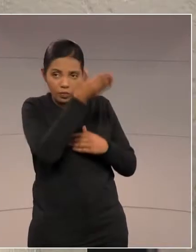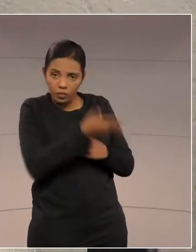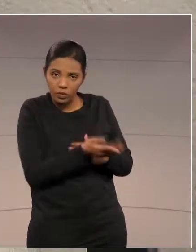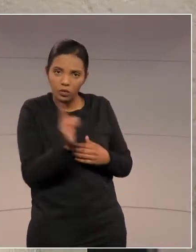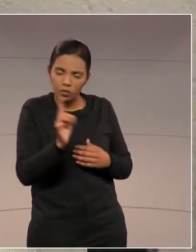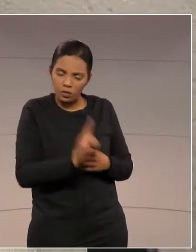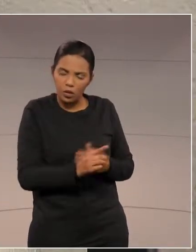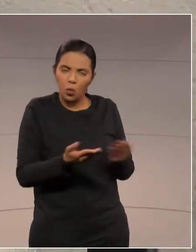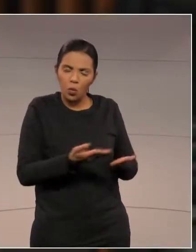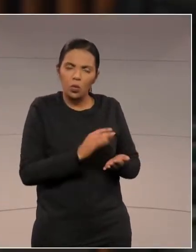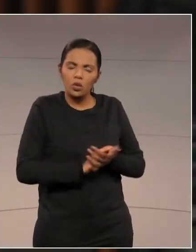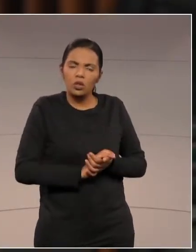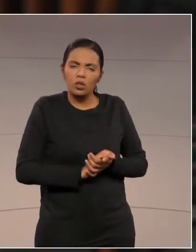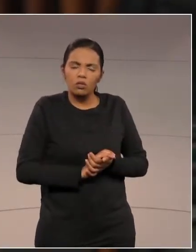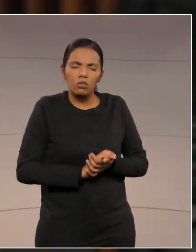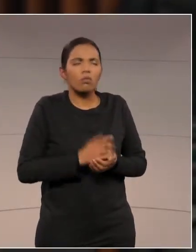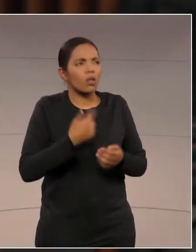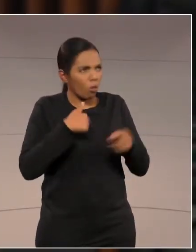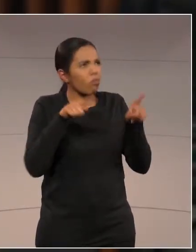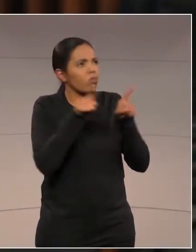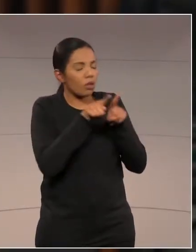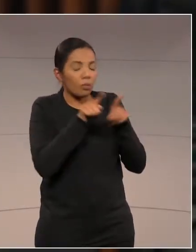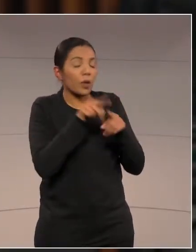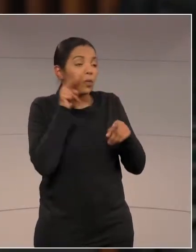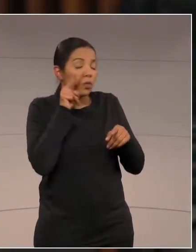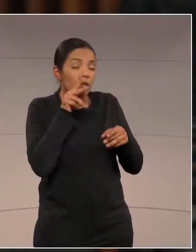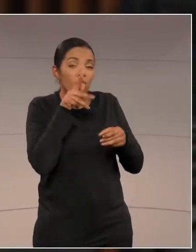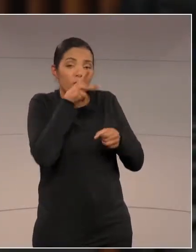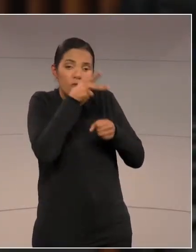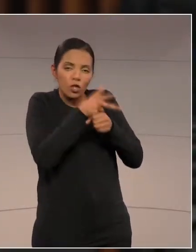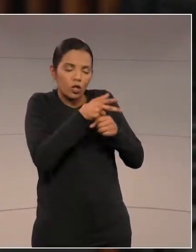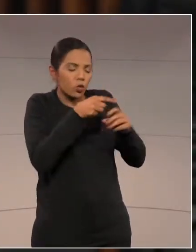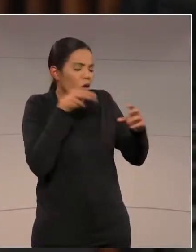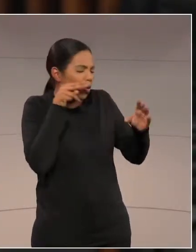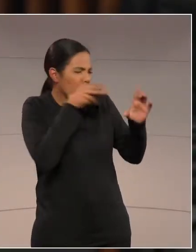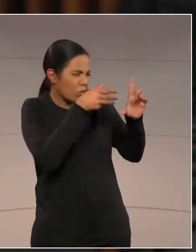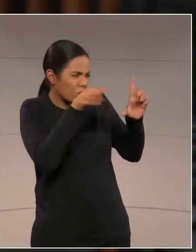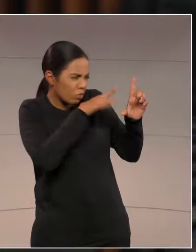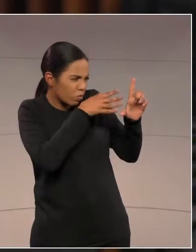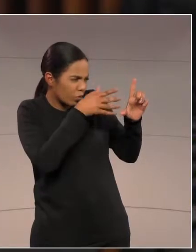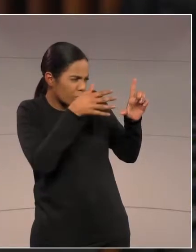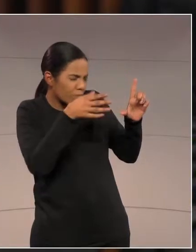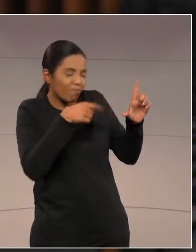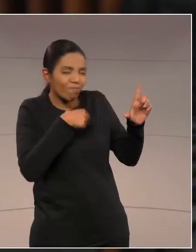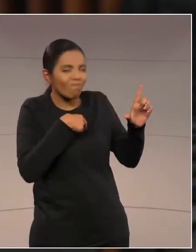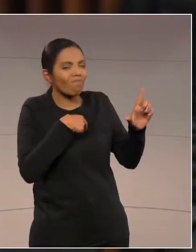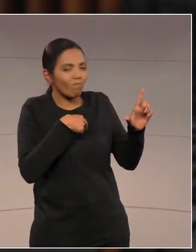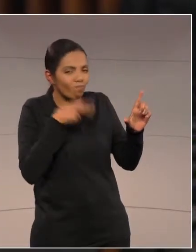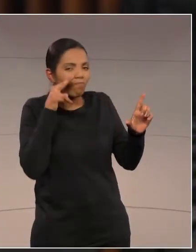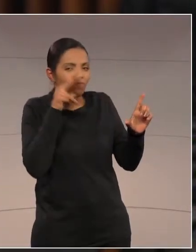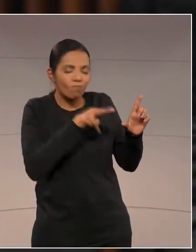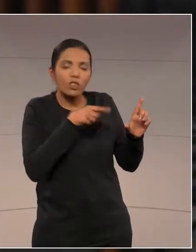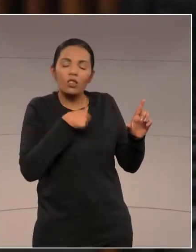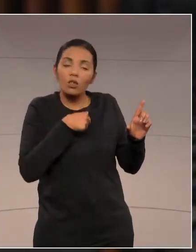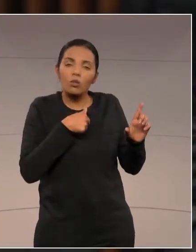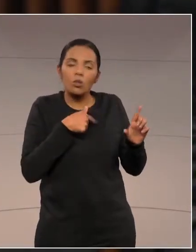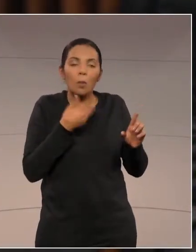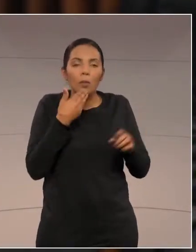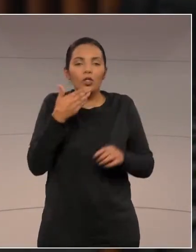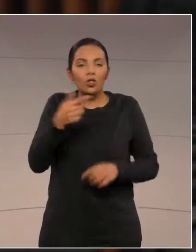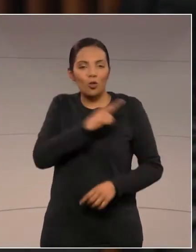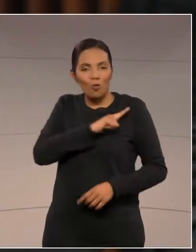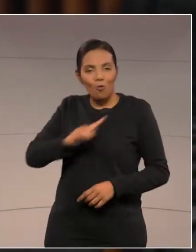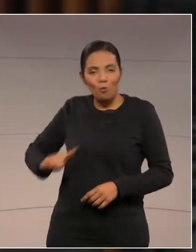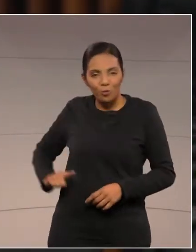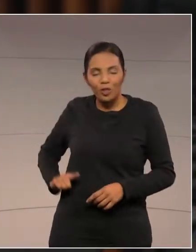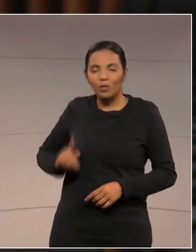plenário. Eu recebi também o mesmo vídeo. Na segunda-feira, encaminhei ao governo do Estado um pedido de informações solicitando justamente o plano